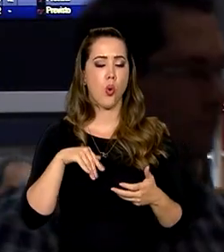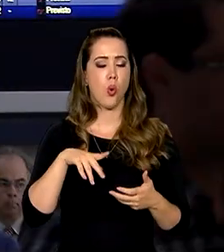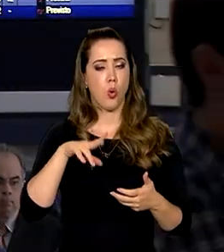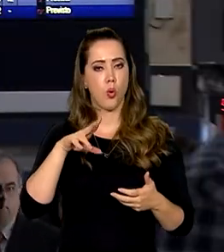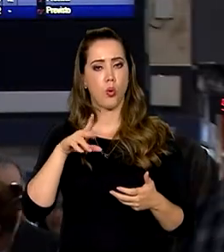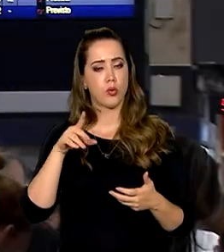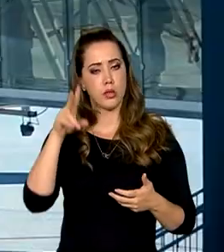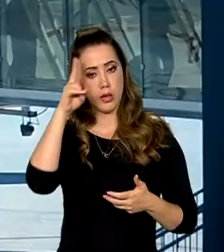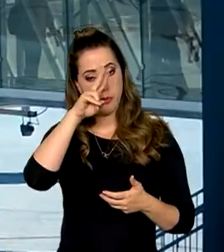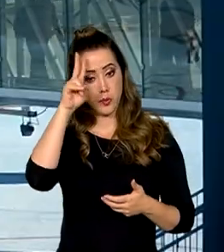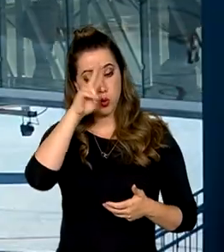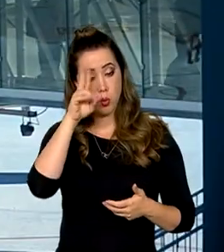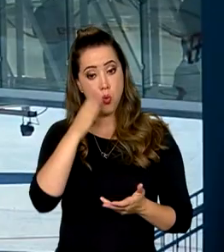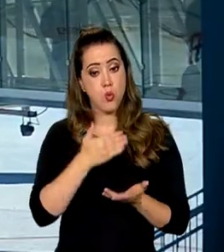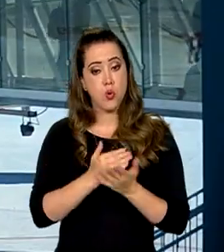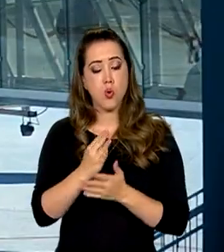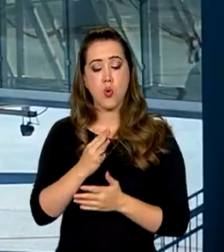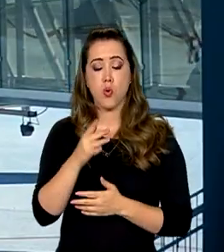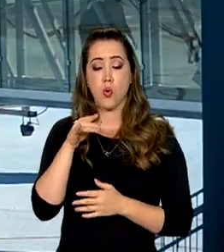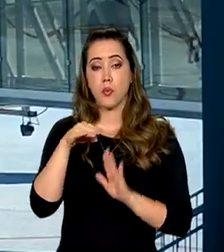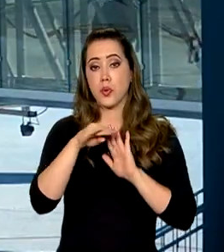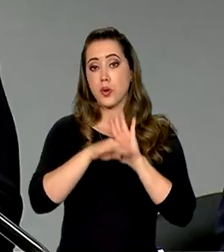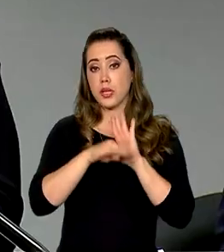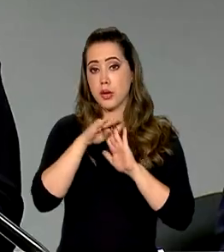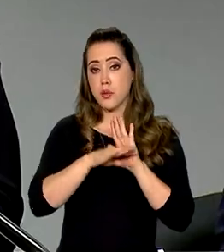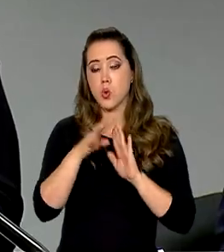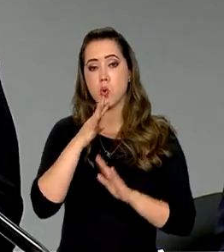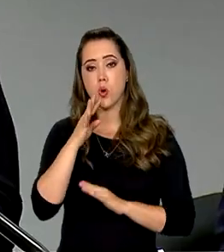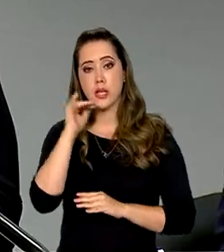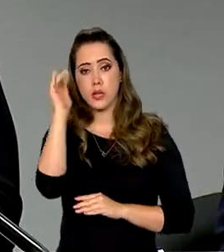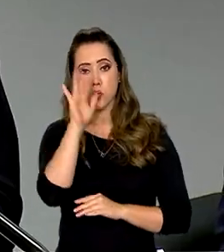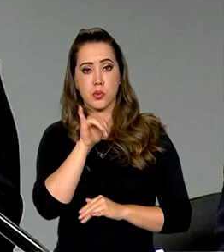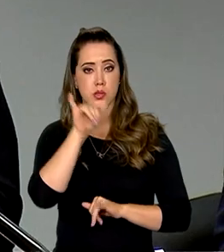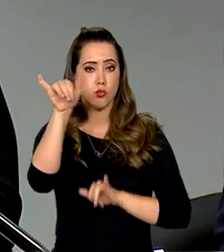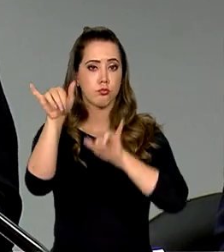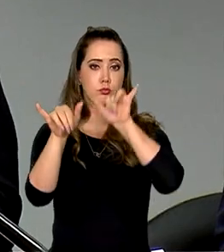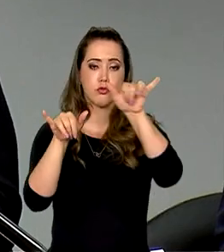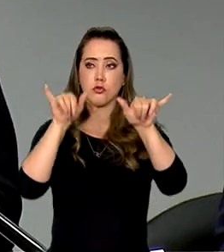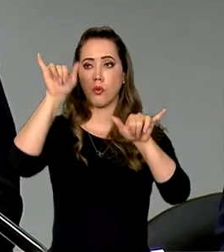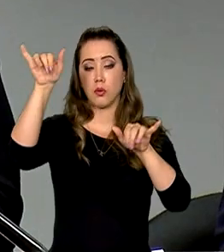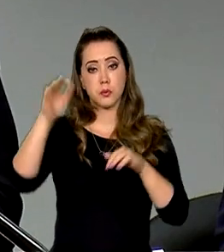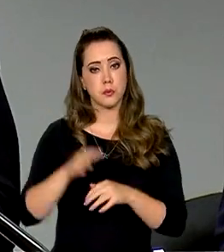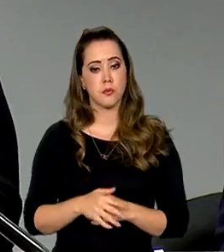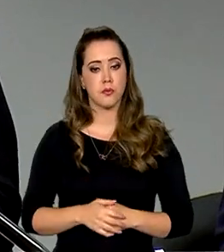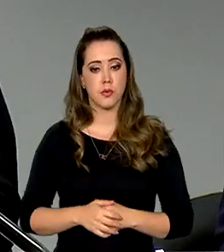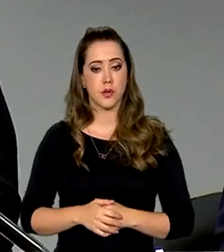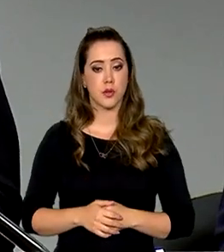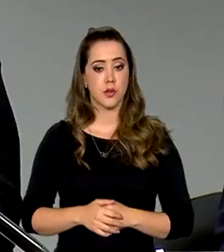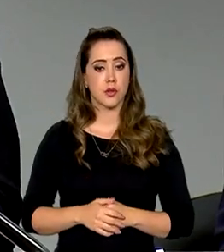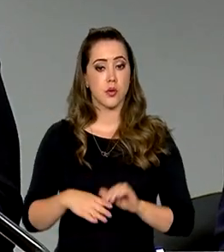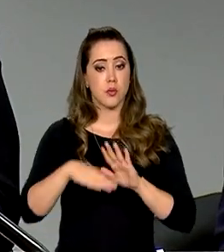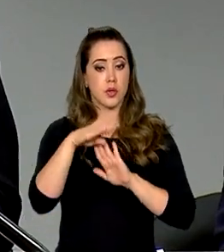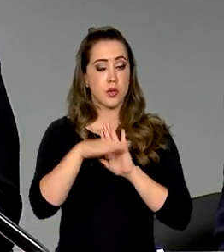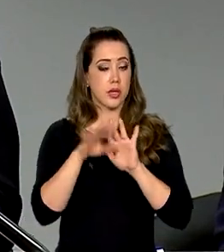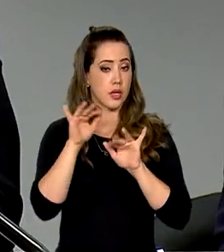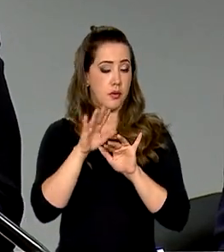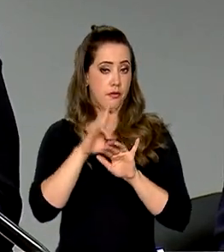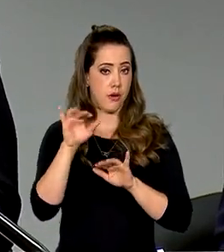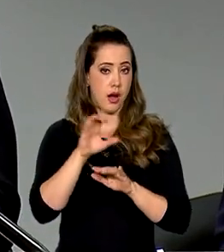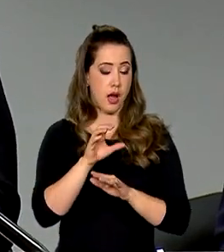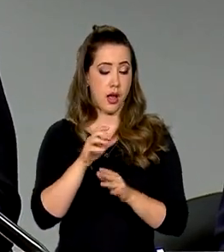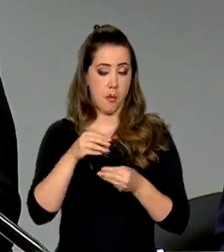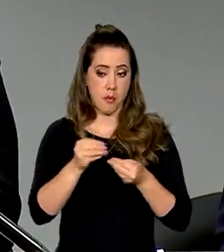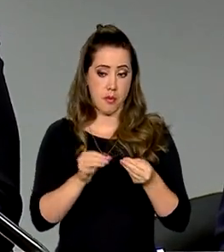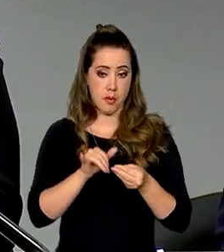lançamento do programa Conheça o Brasil Voando. Um programa que vai ter passagens anunciadas, inclusive dentro